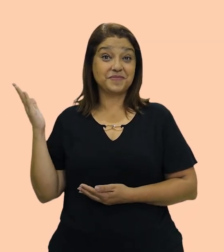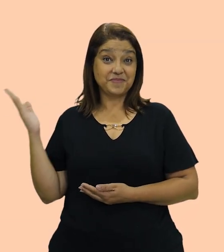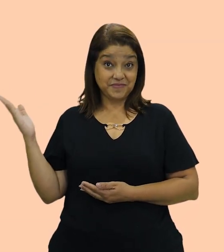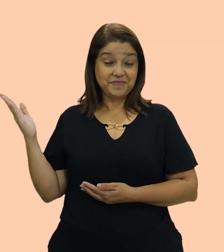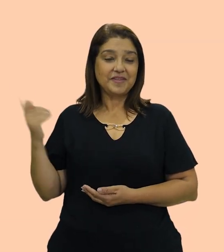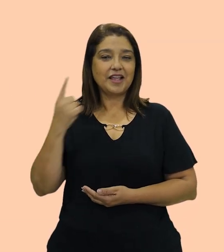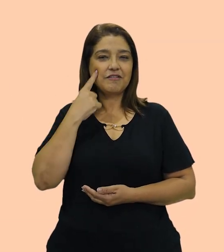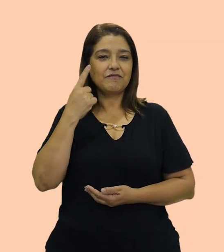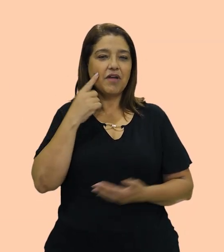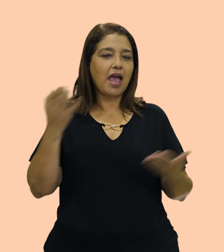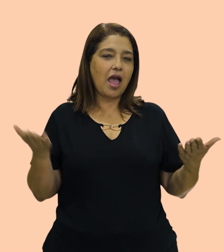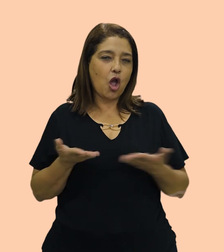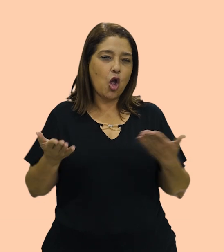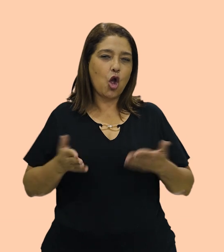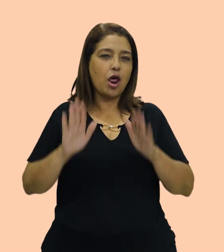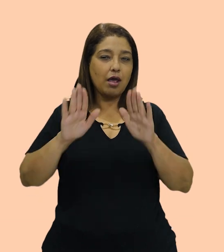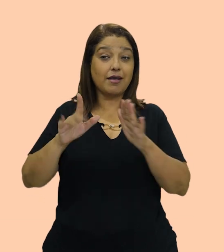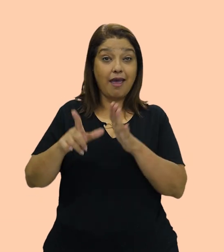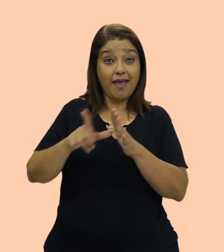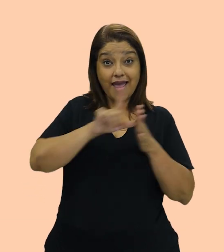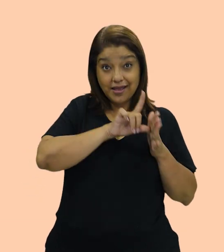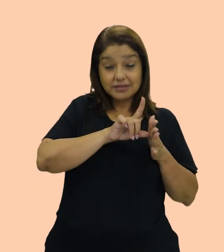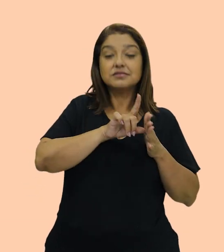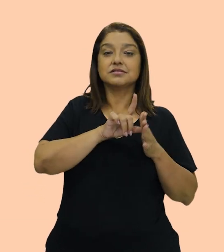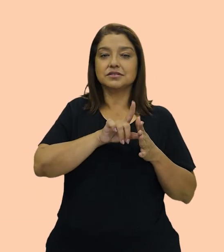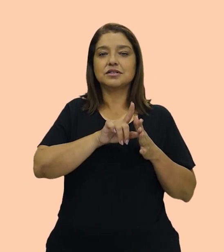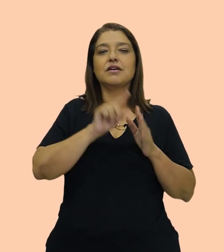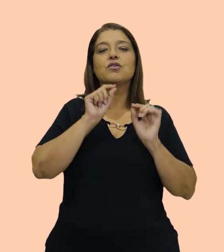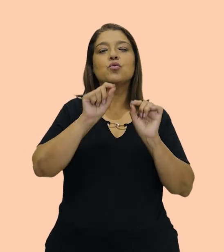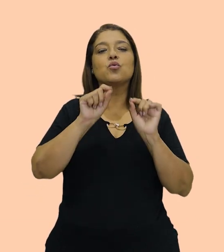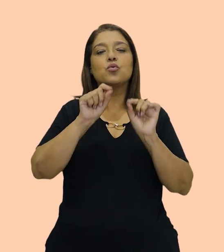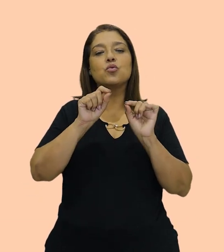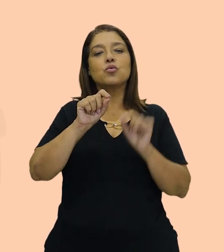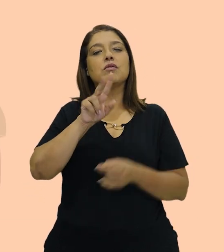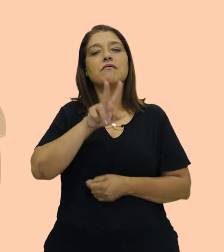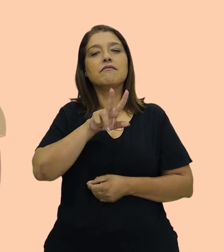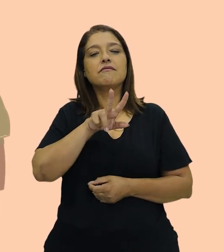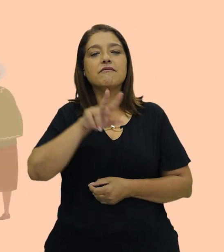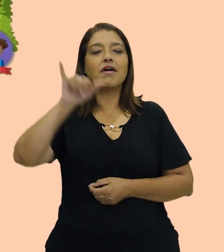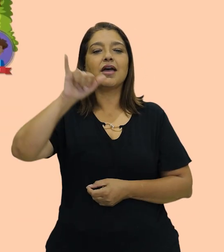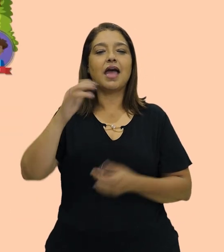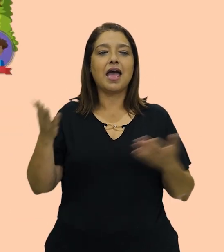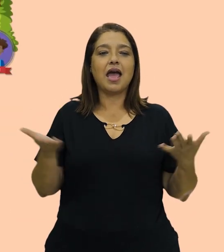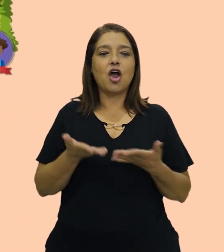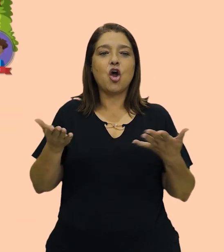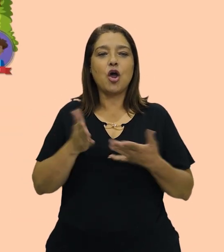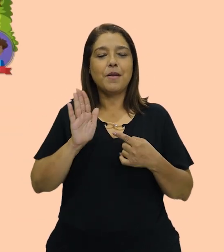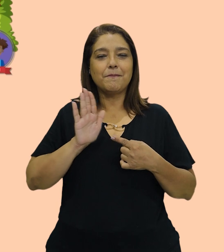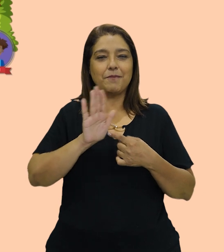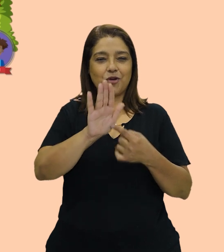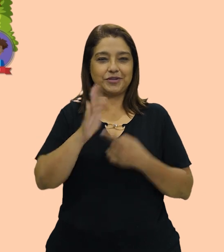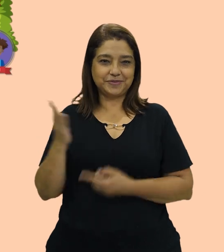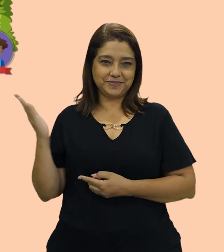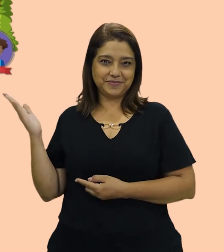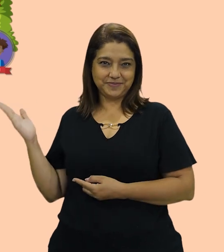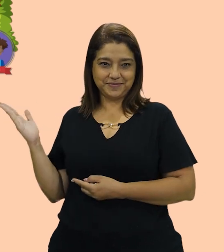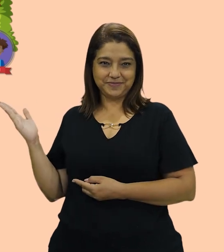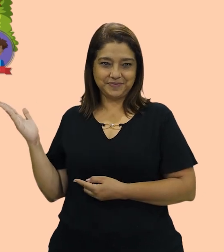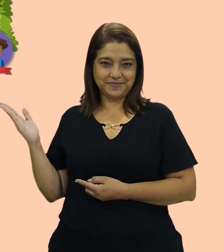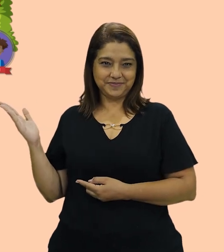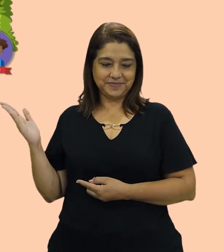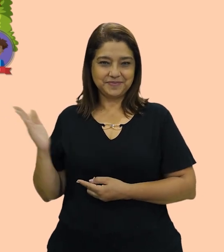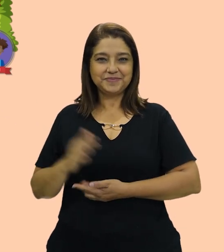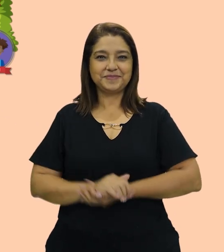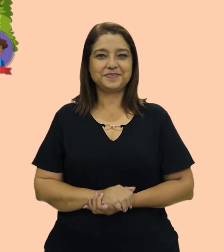Vamos ver. Antes da gente ver sobre family members, vamos ver sobre family tree. A family tree shows different